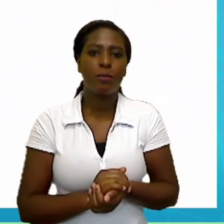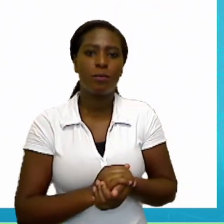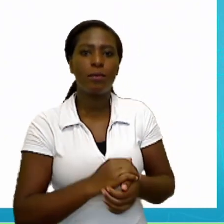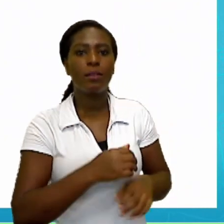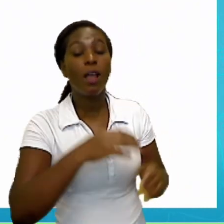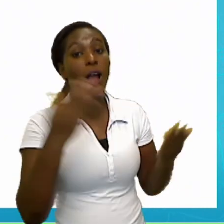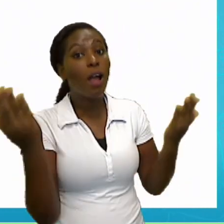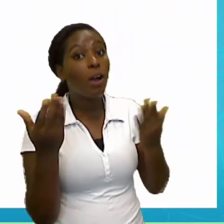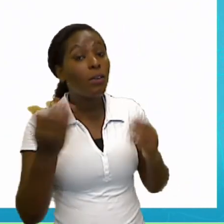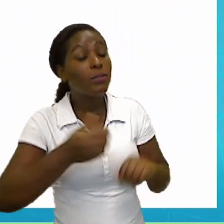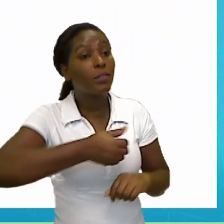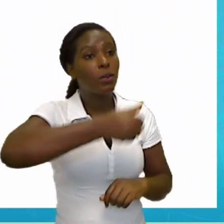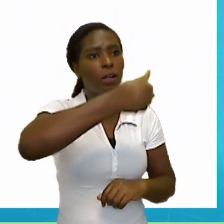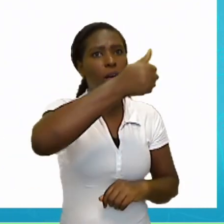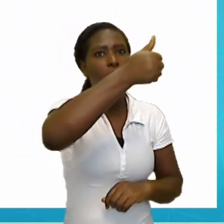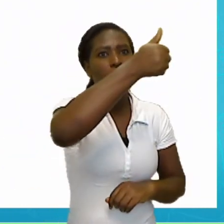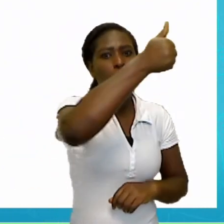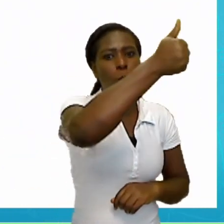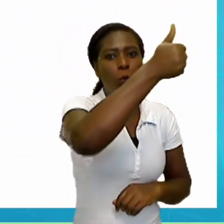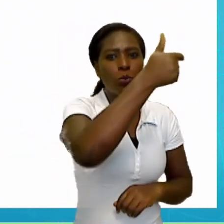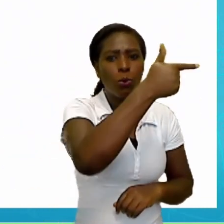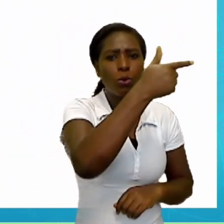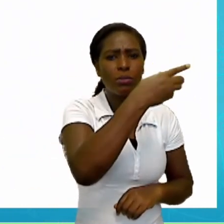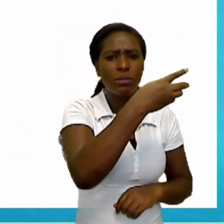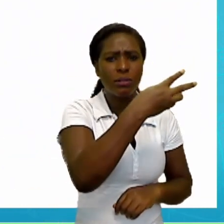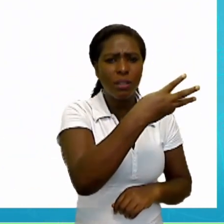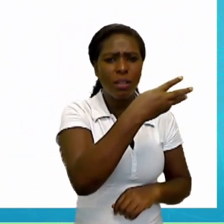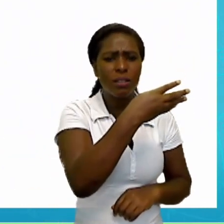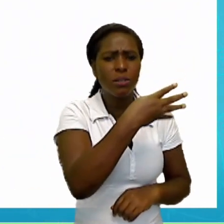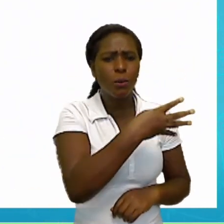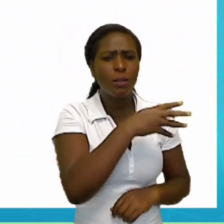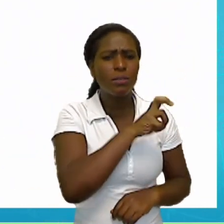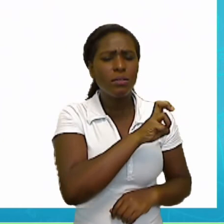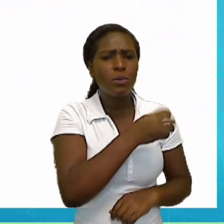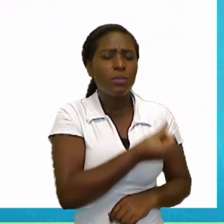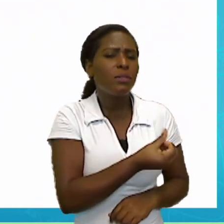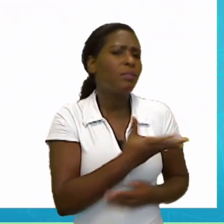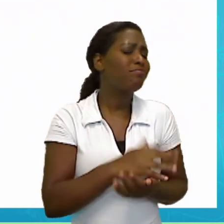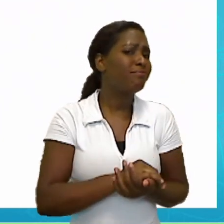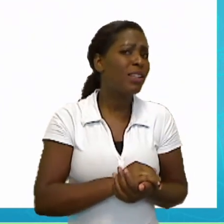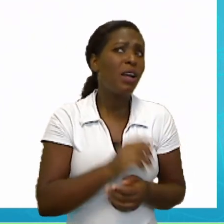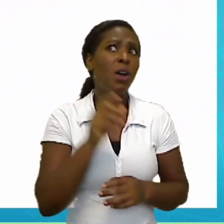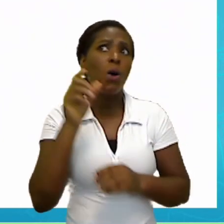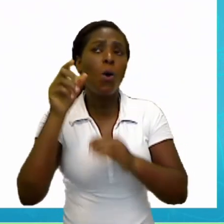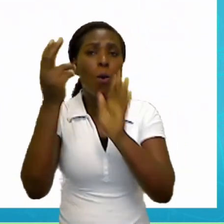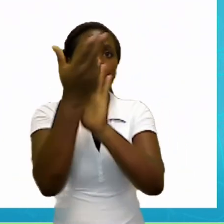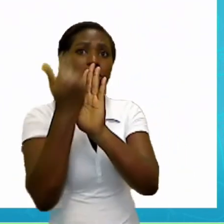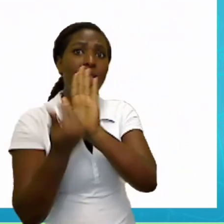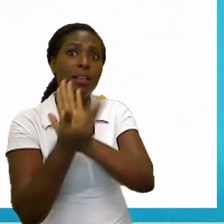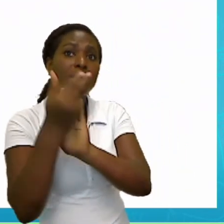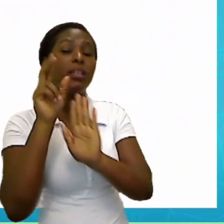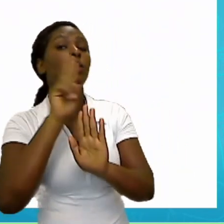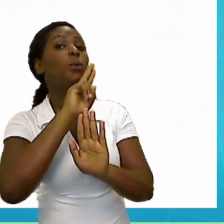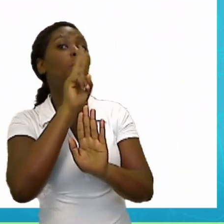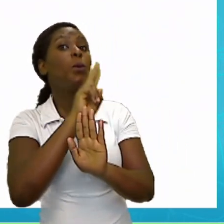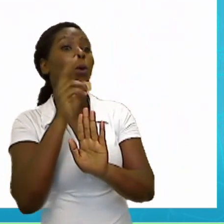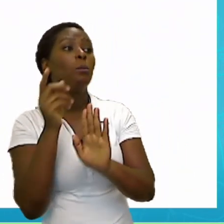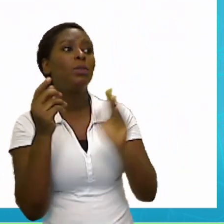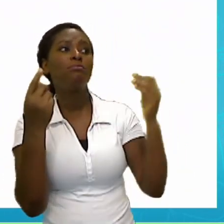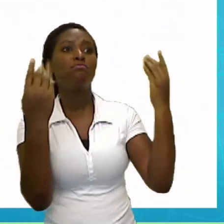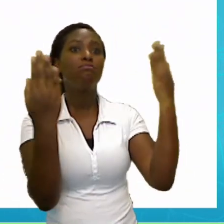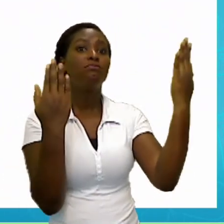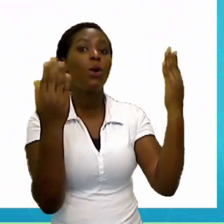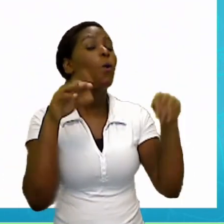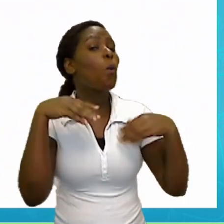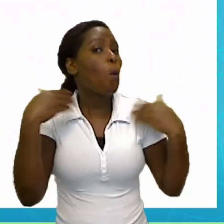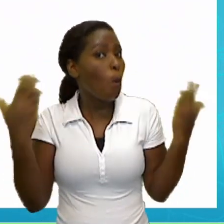O number one, que é o número um, é o glue. O que é o glue em inglês? Em português, no caso, né? Que é a